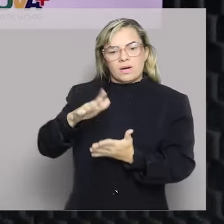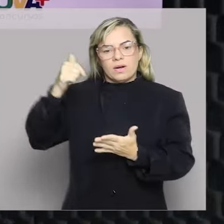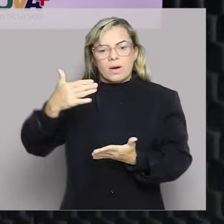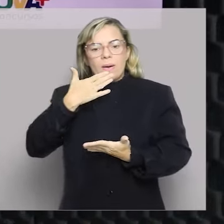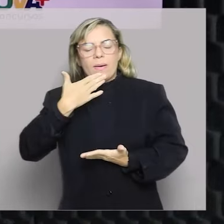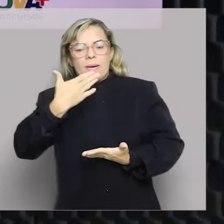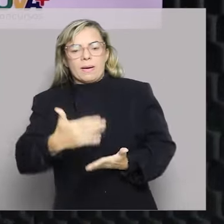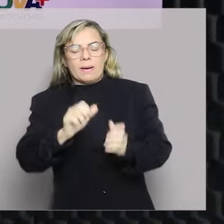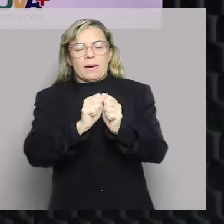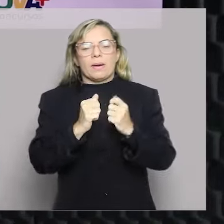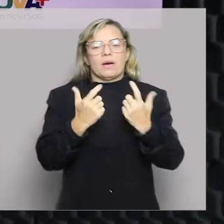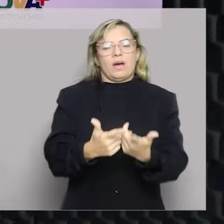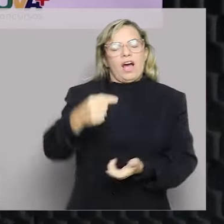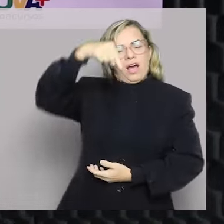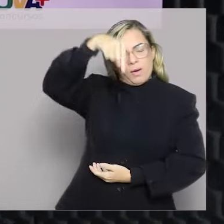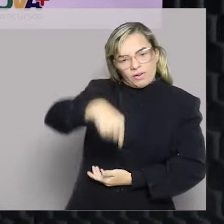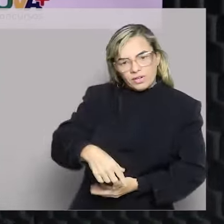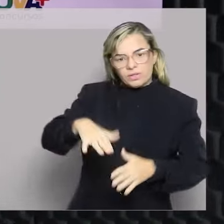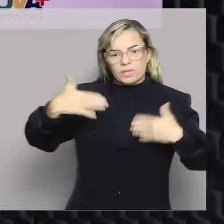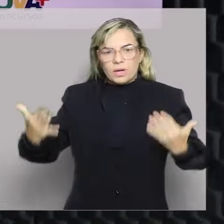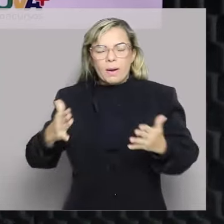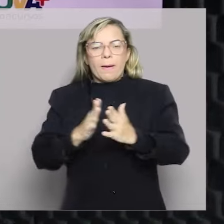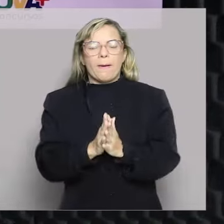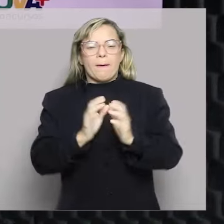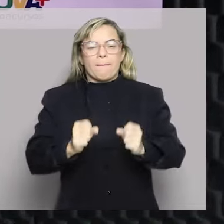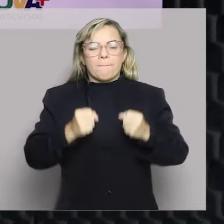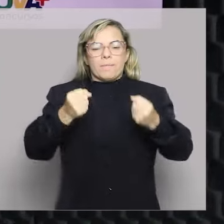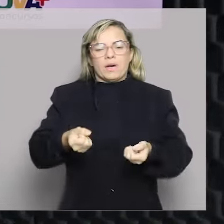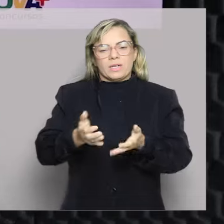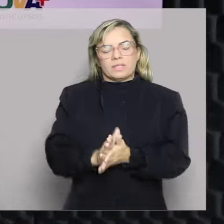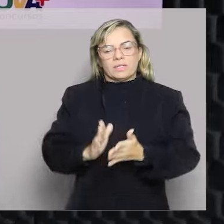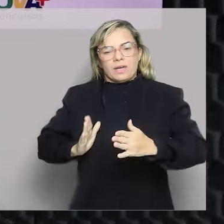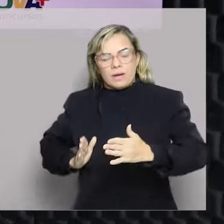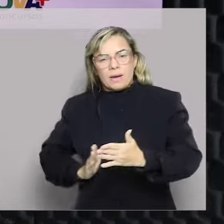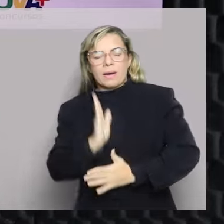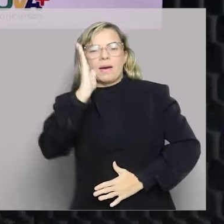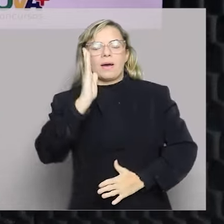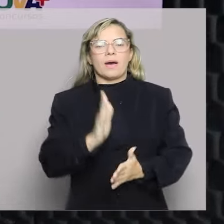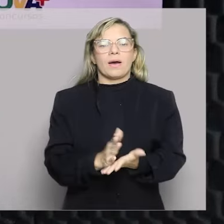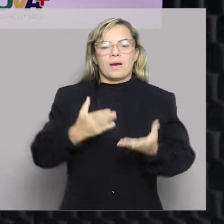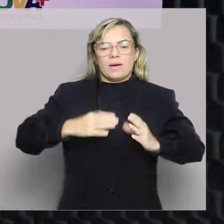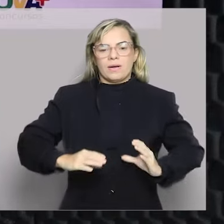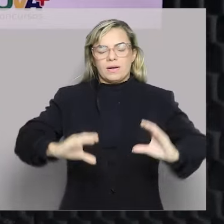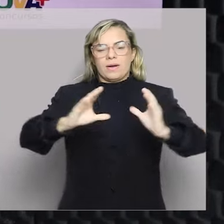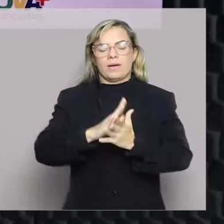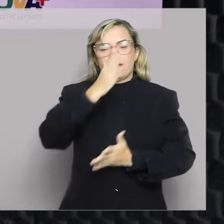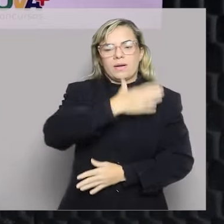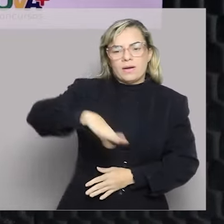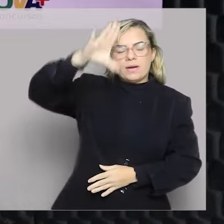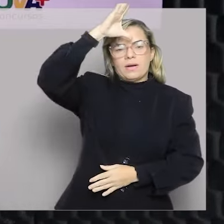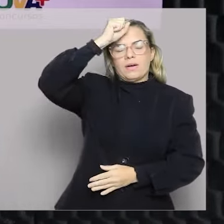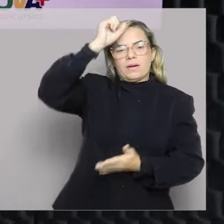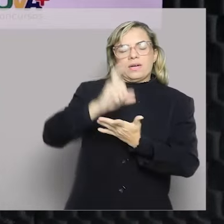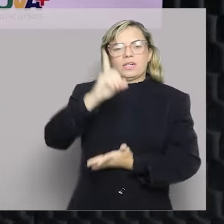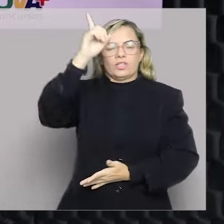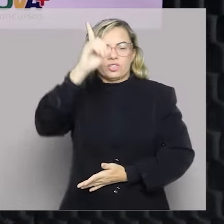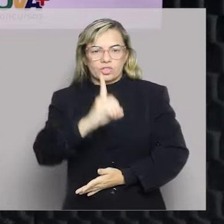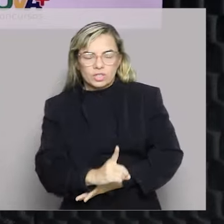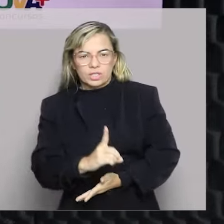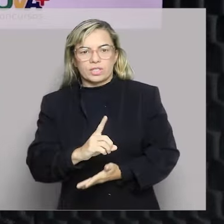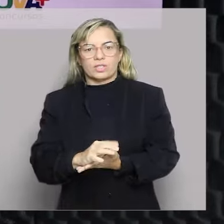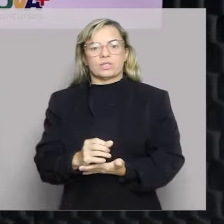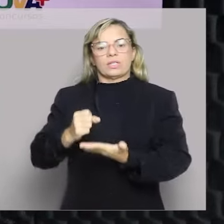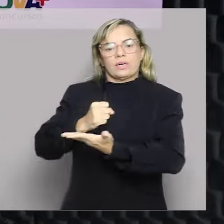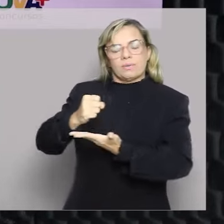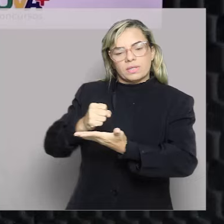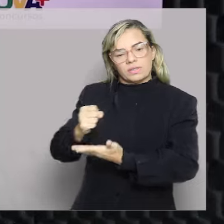Legislativa. Eu disse que ia estar aqui pra gente poder passar no concurso, pra gente poder aprender a disciplina de direitos fundamentais. E aqui a gente